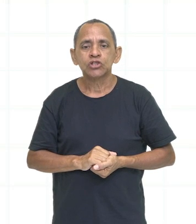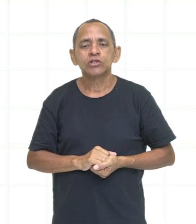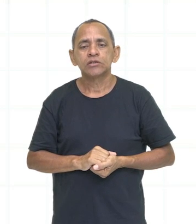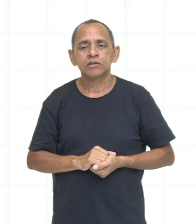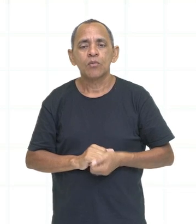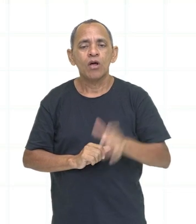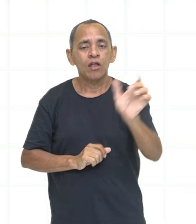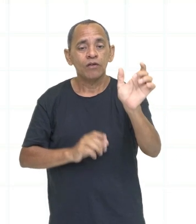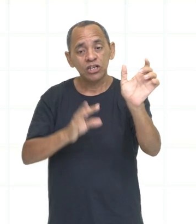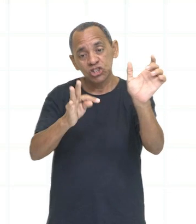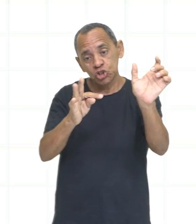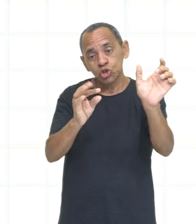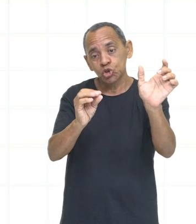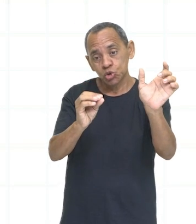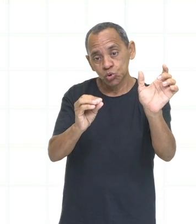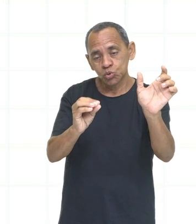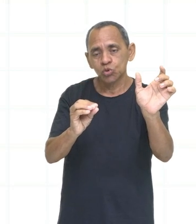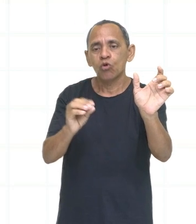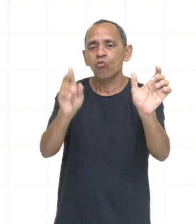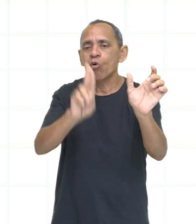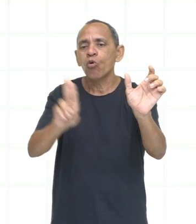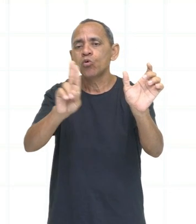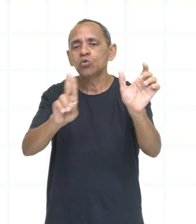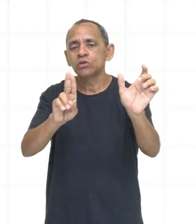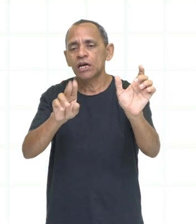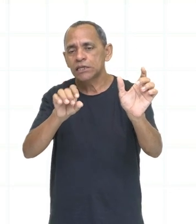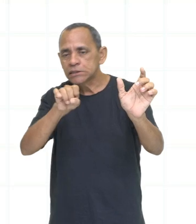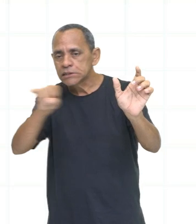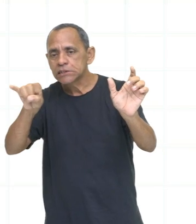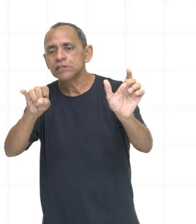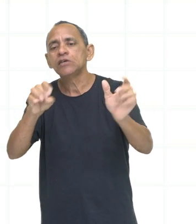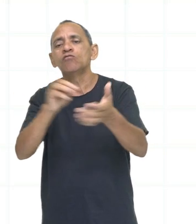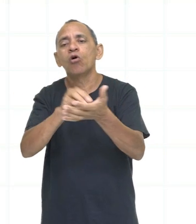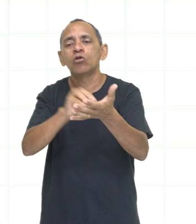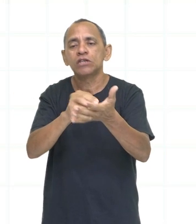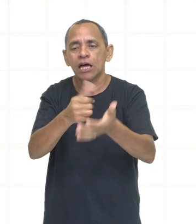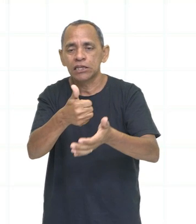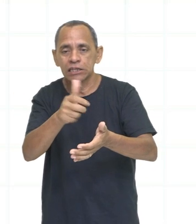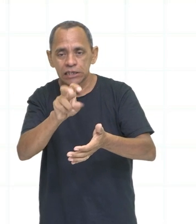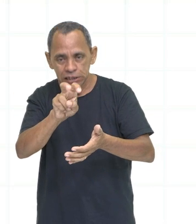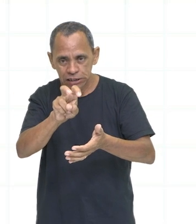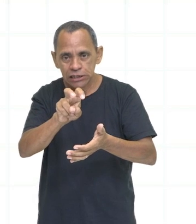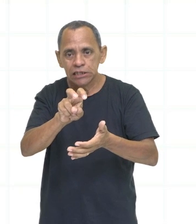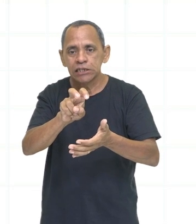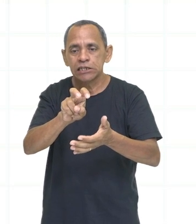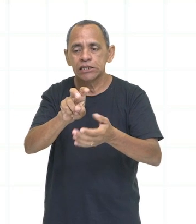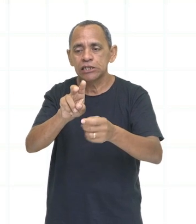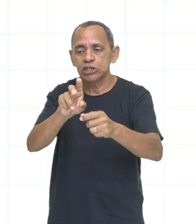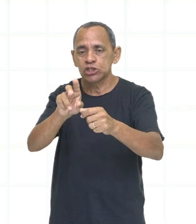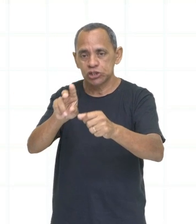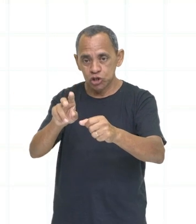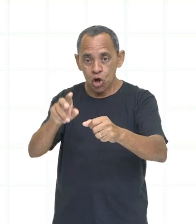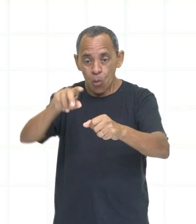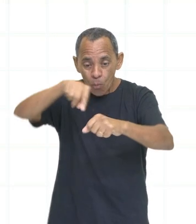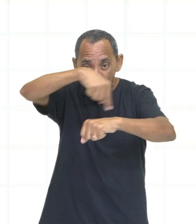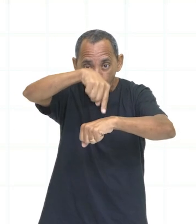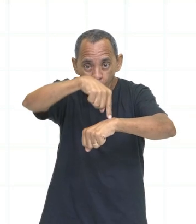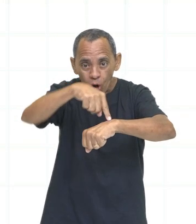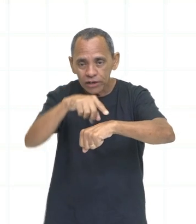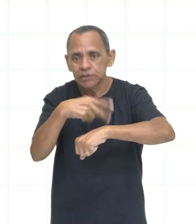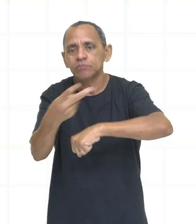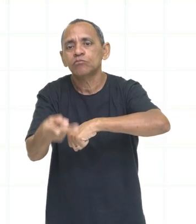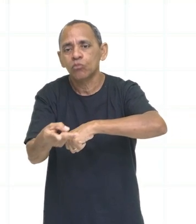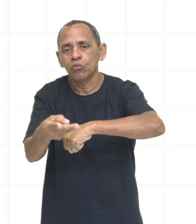minutos para a próxima hora, tá certo? Então, it's a quarter to six. It's a quarter to six. Então falta